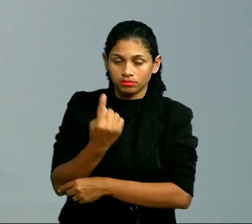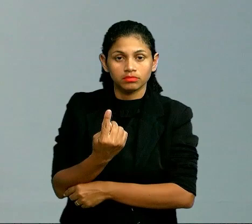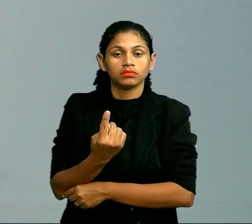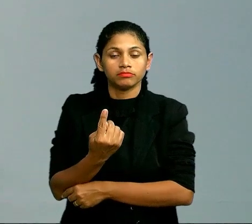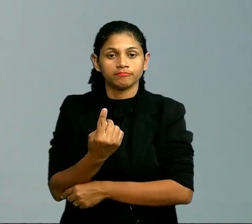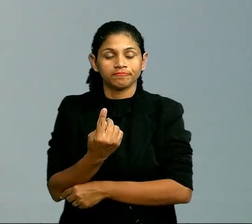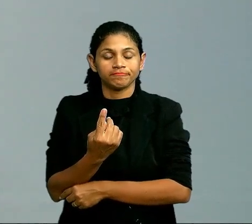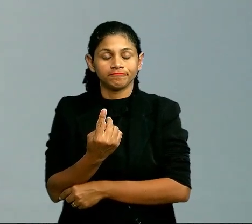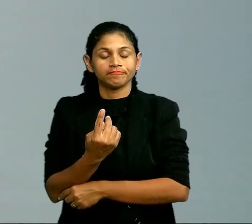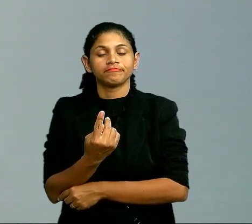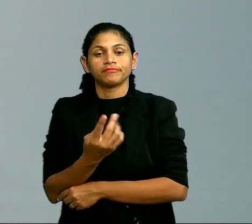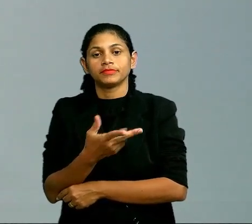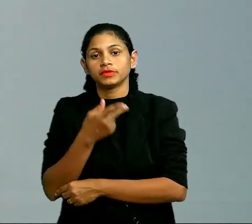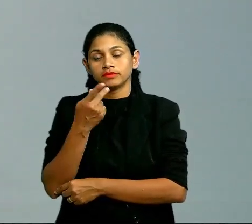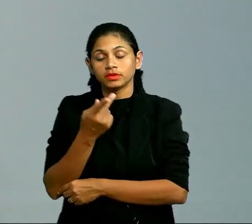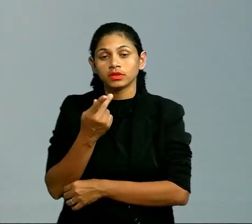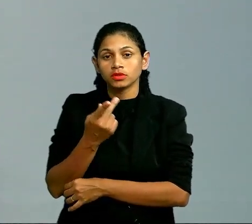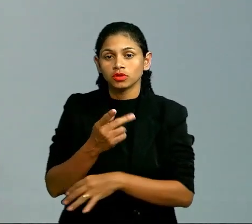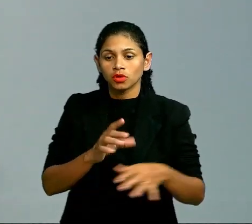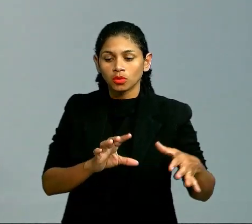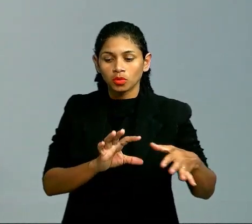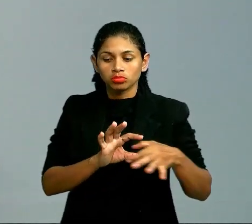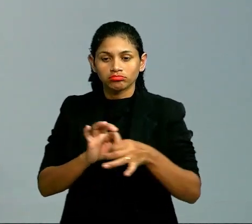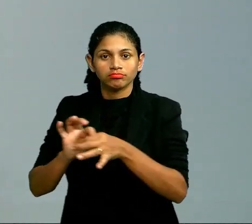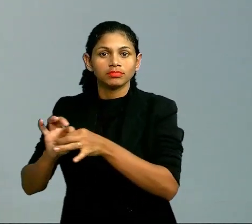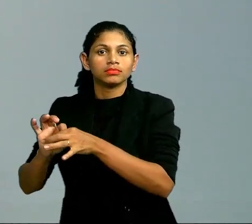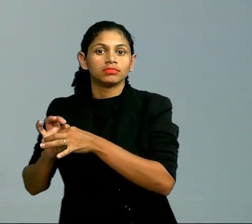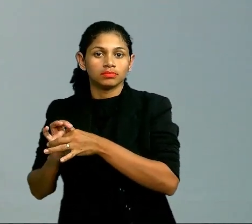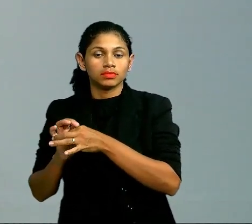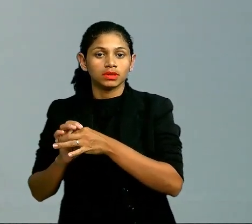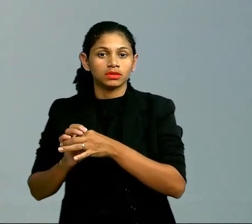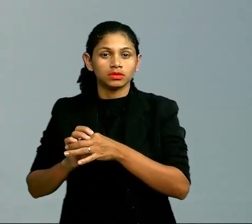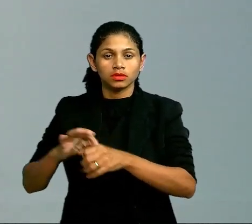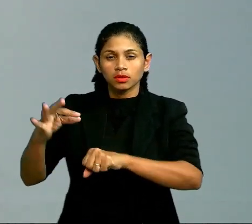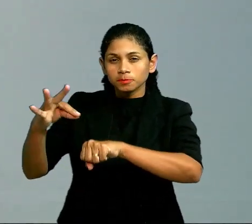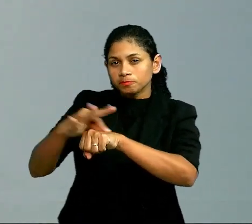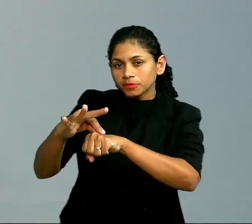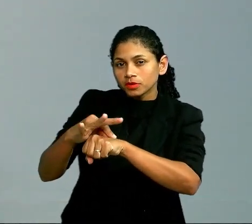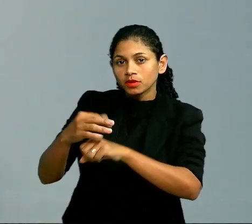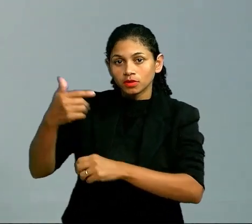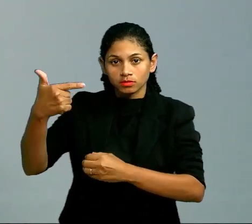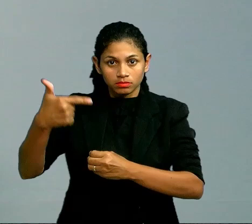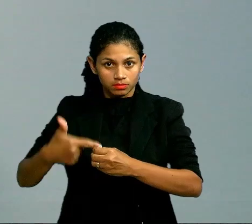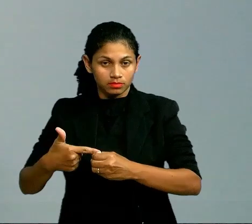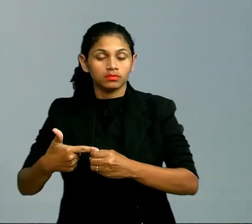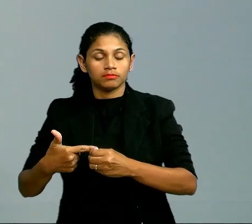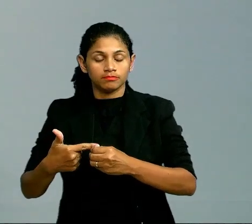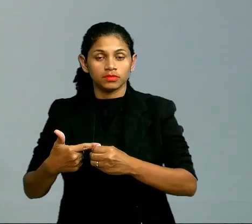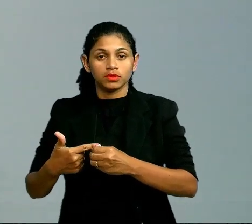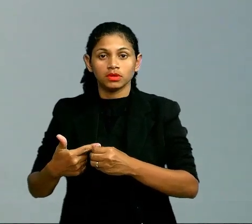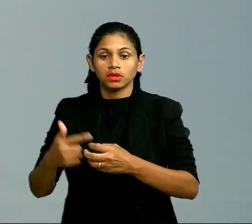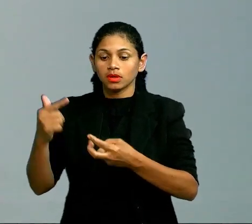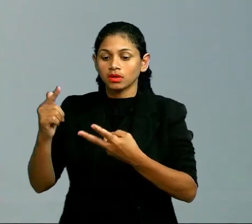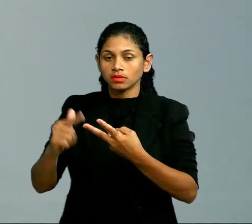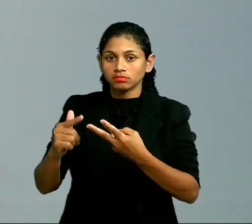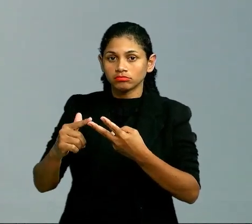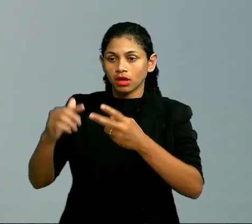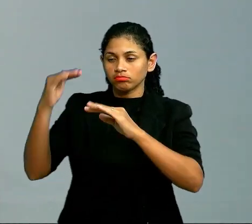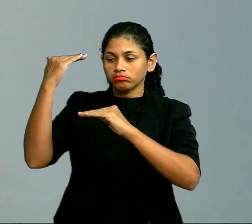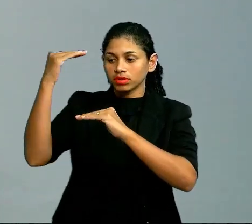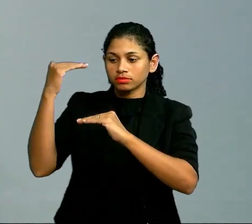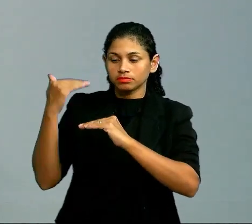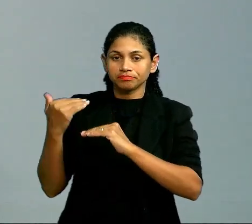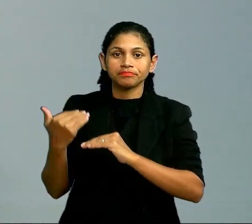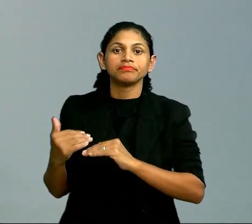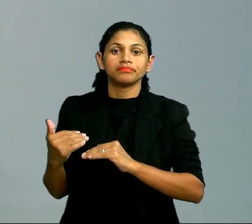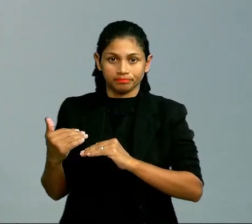encadeamento e petróleo. E na parte 2, que será a nossa próxima aula, nós vamos falar um pouco sobre as classificações dos hidrocarbonetos.